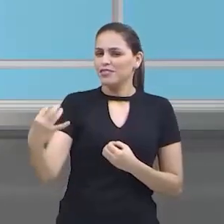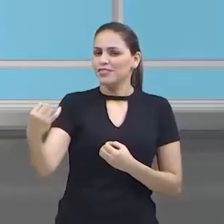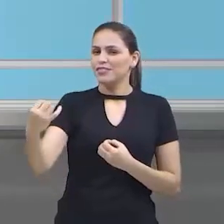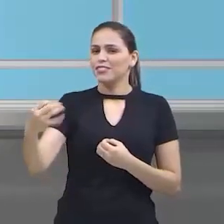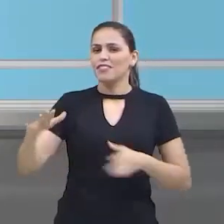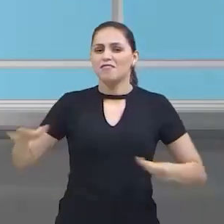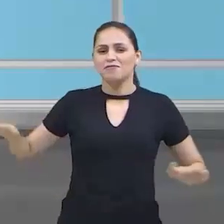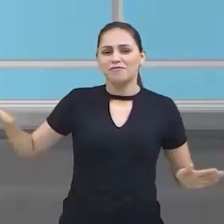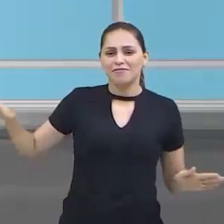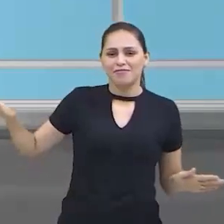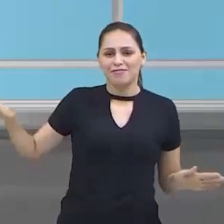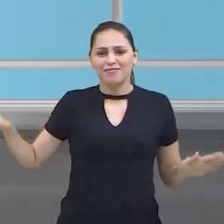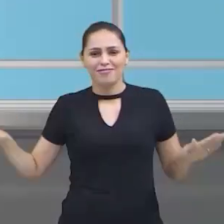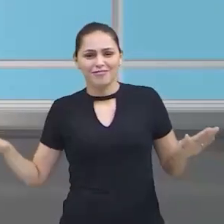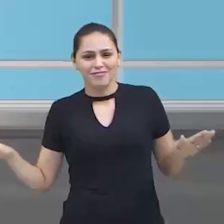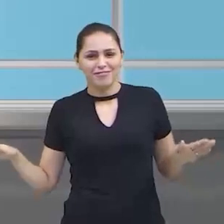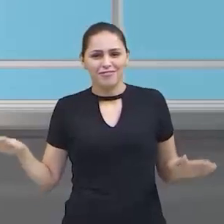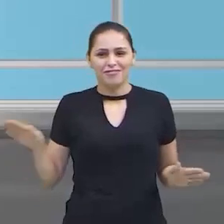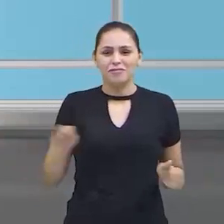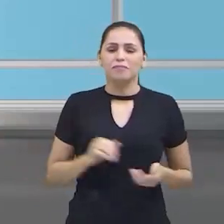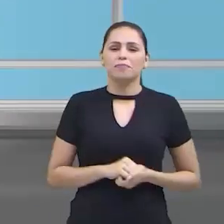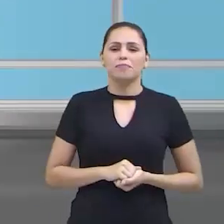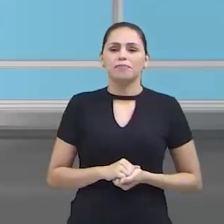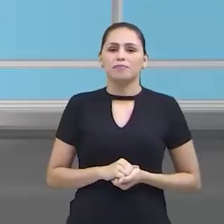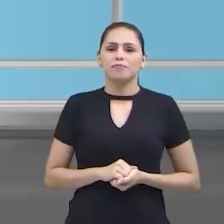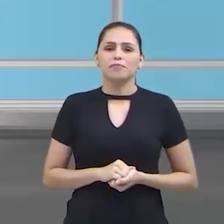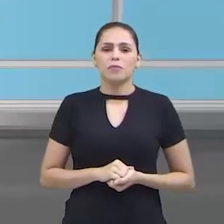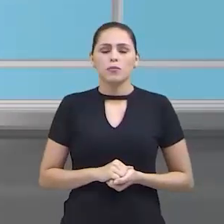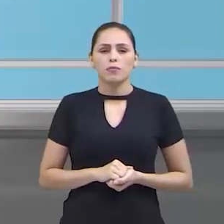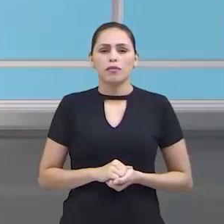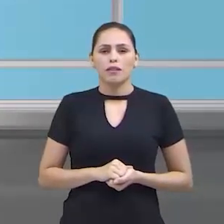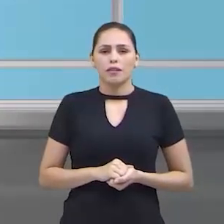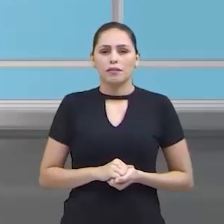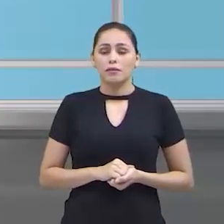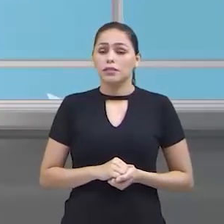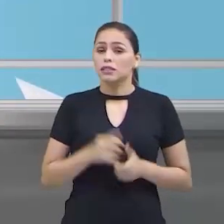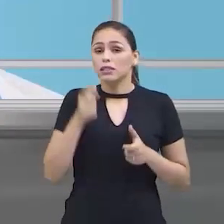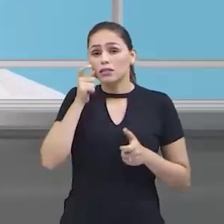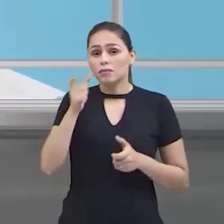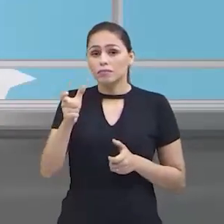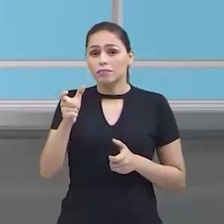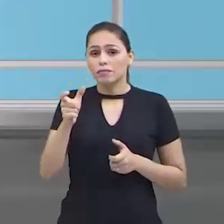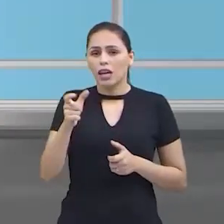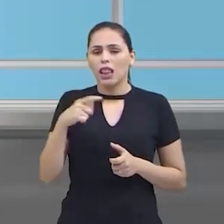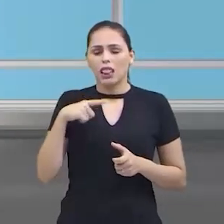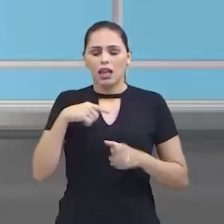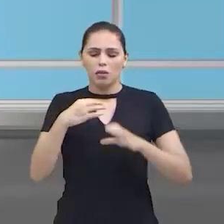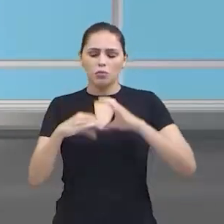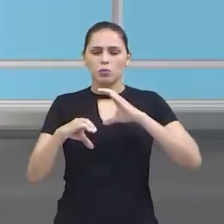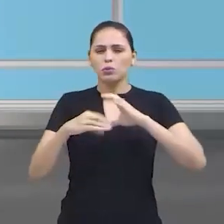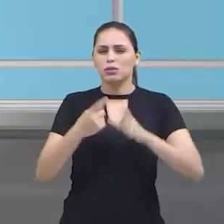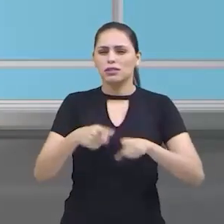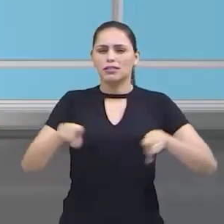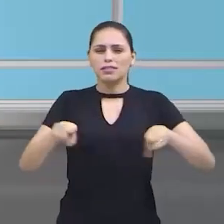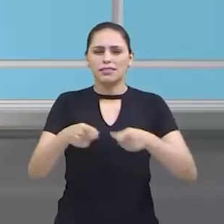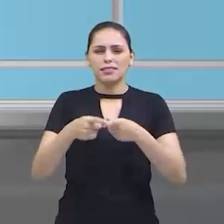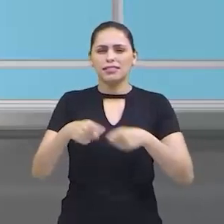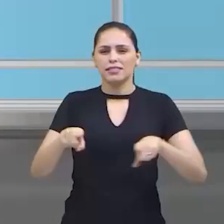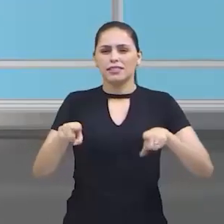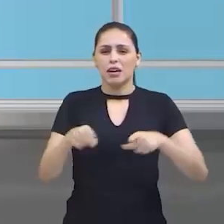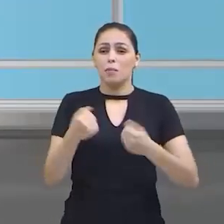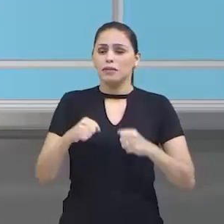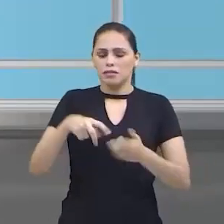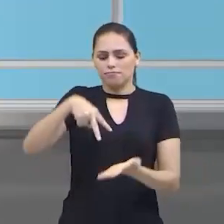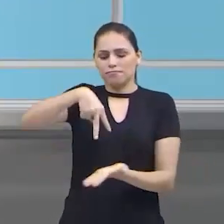Então vamos lá, vou colocar uma música, presta atenção. A música vai começar a tocar, vamos nos concentrar, todo mundo de pé, de